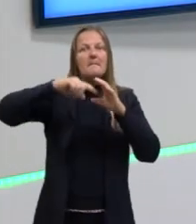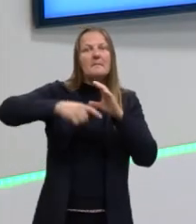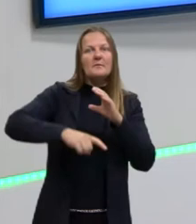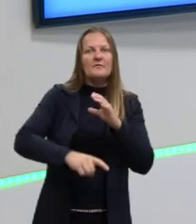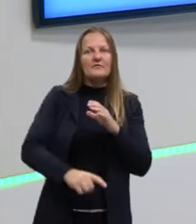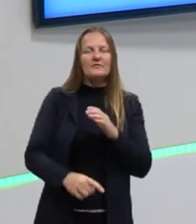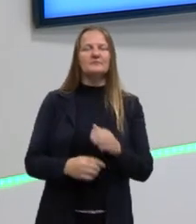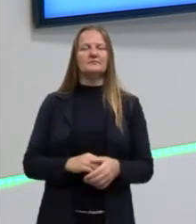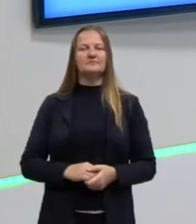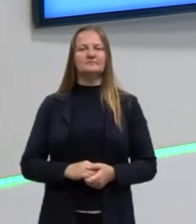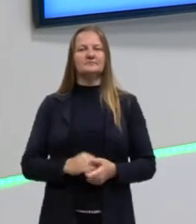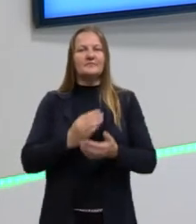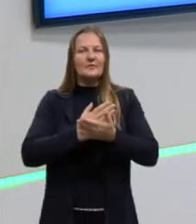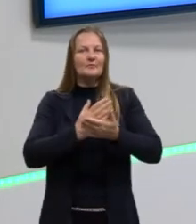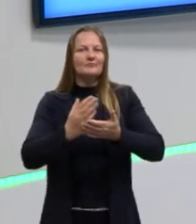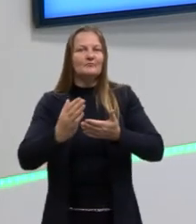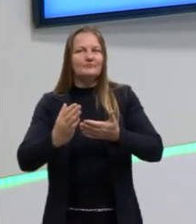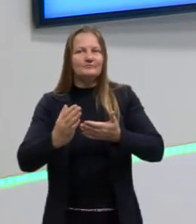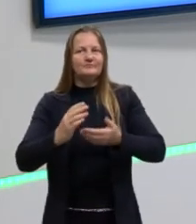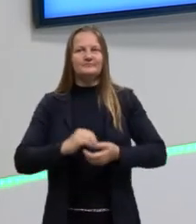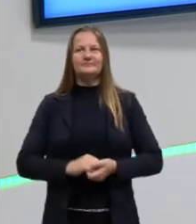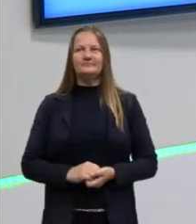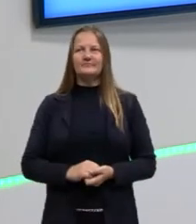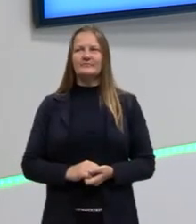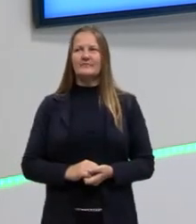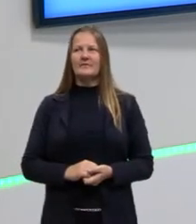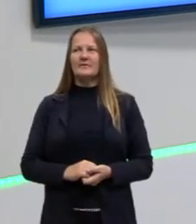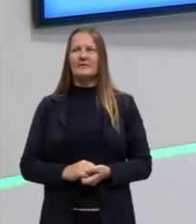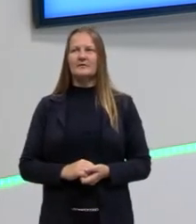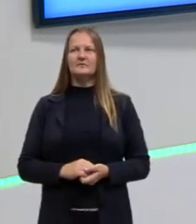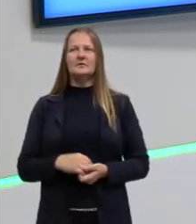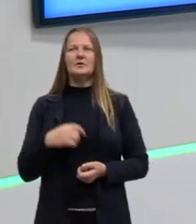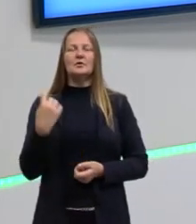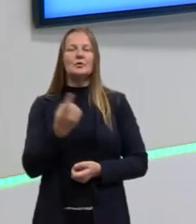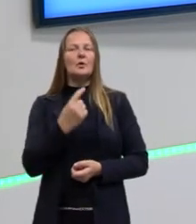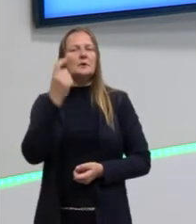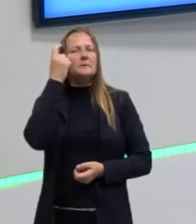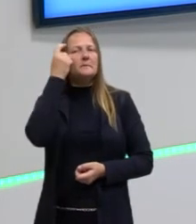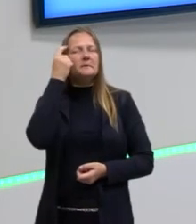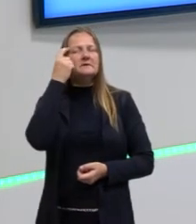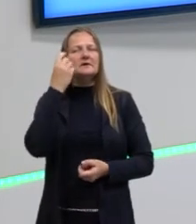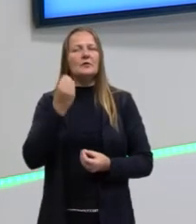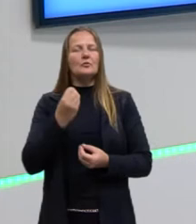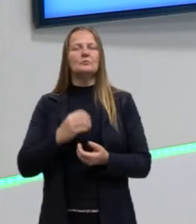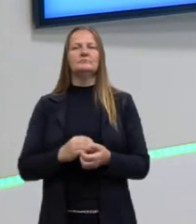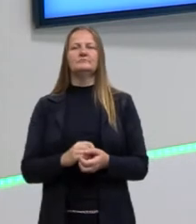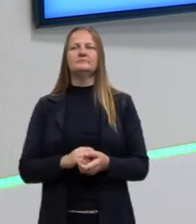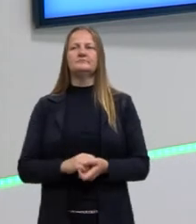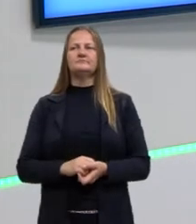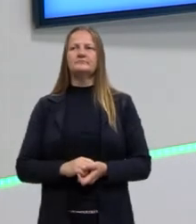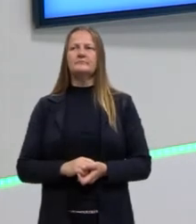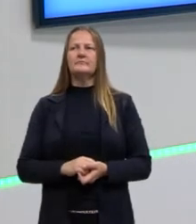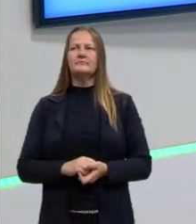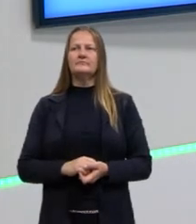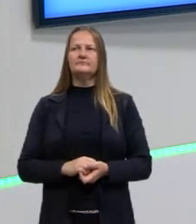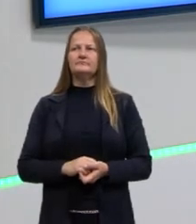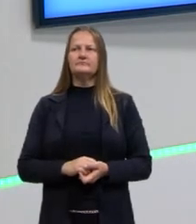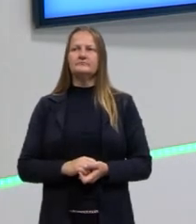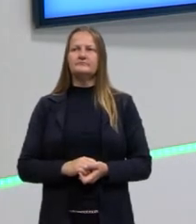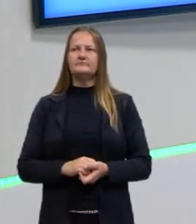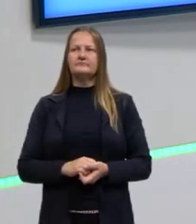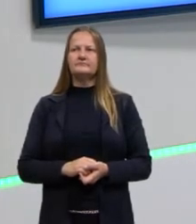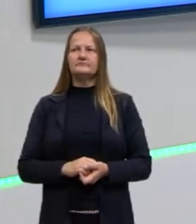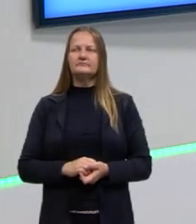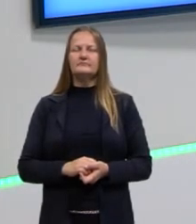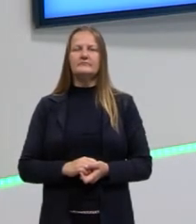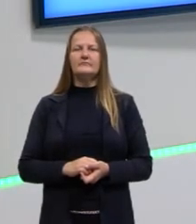um ponto de partida. Para que possamos pensar em medidas de conservação. Então, gente, eu fiz um